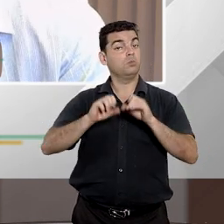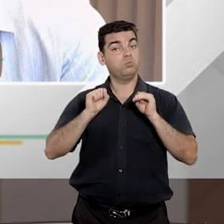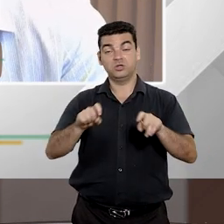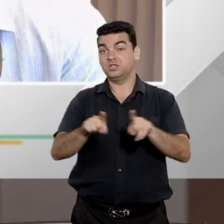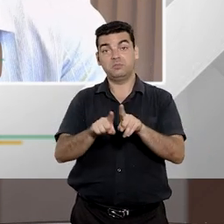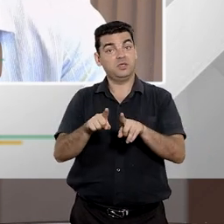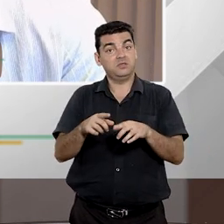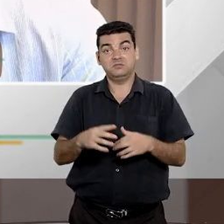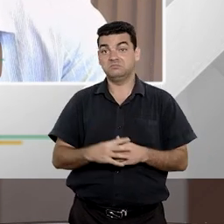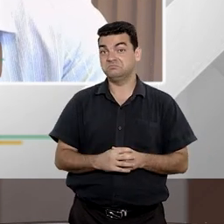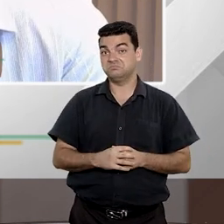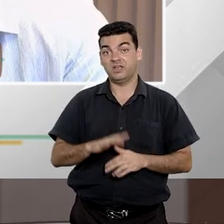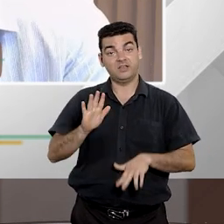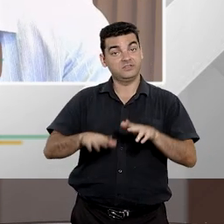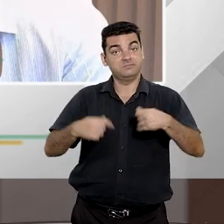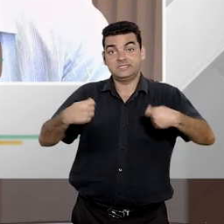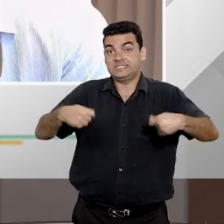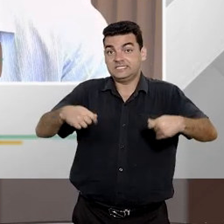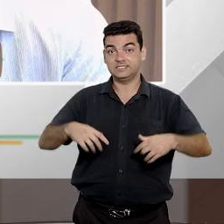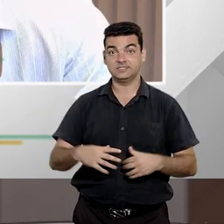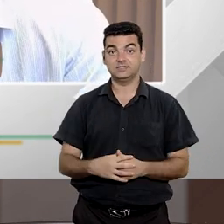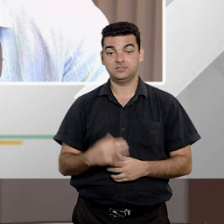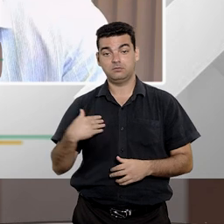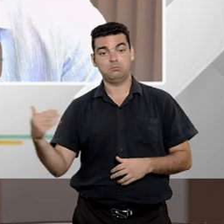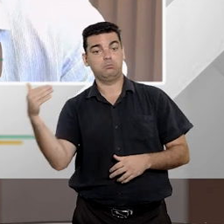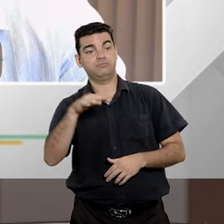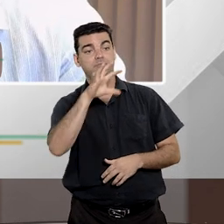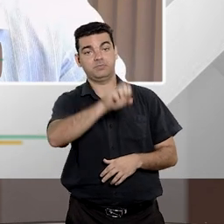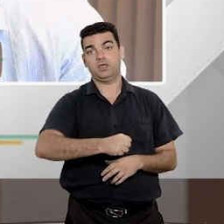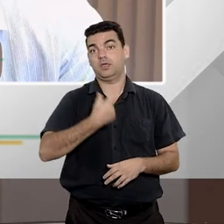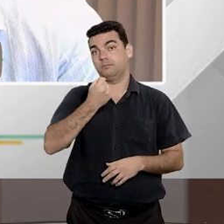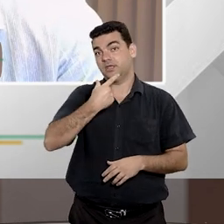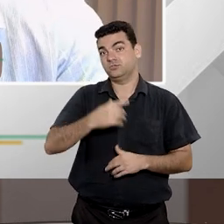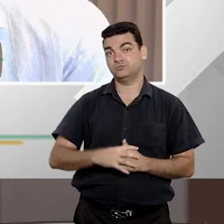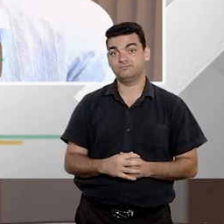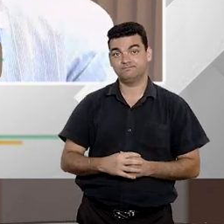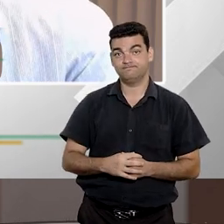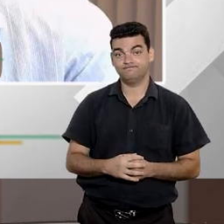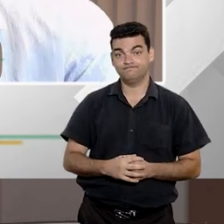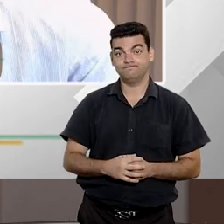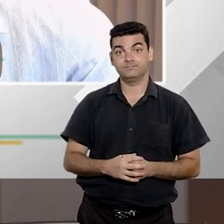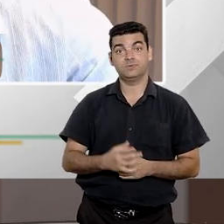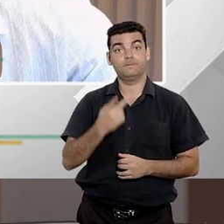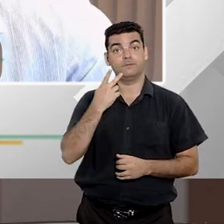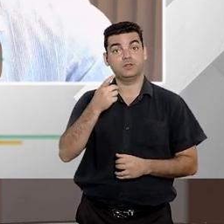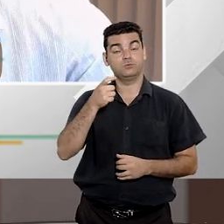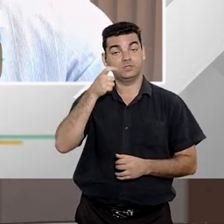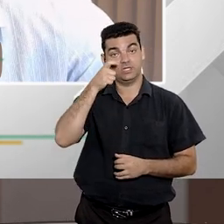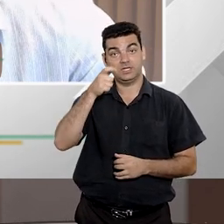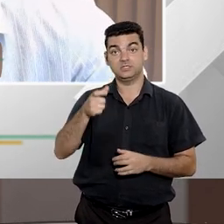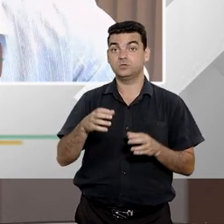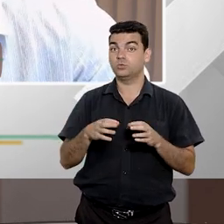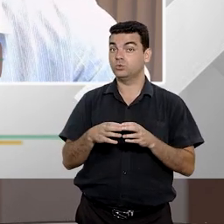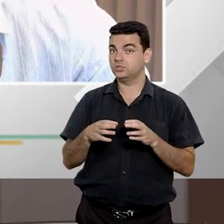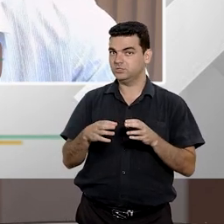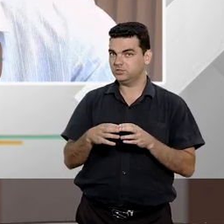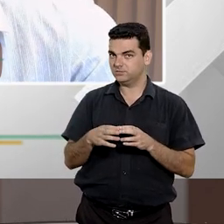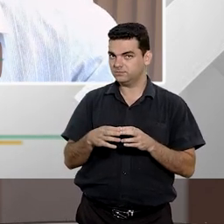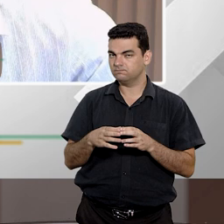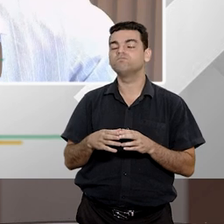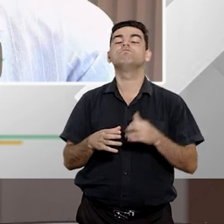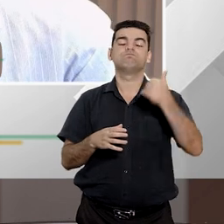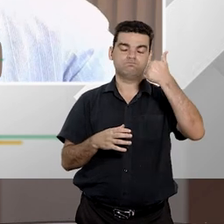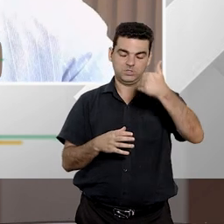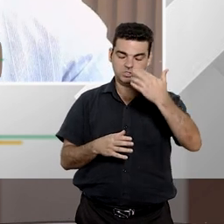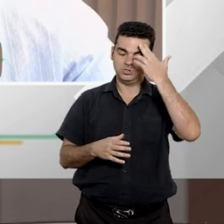condição de coletividade. Então, quando a gente fala de um interesse coletivo, tudo bem que